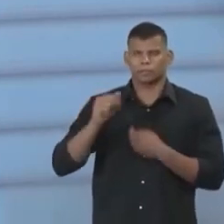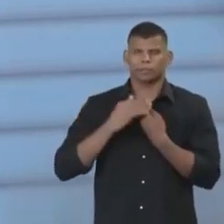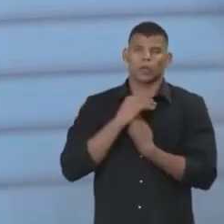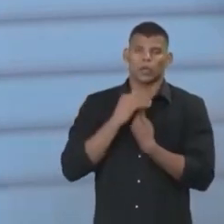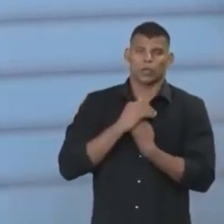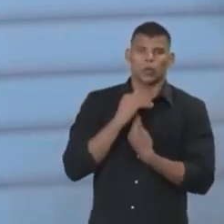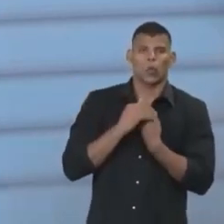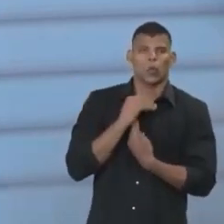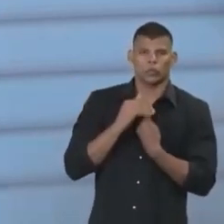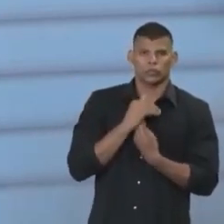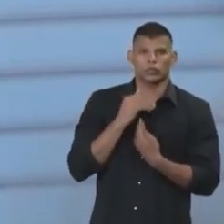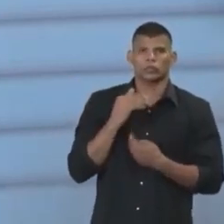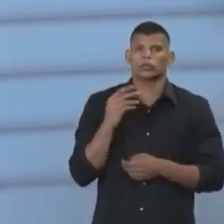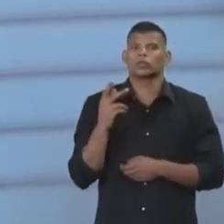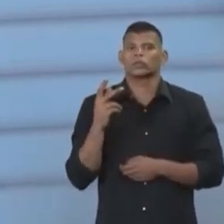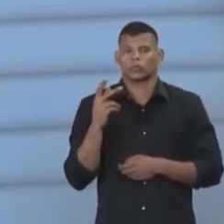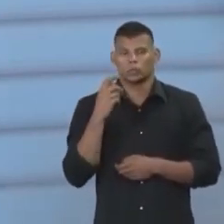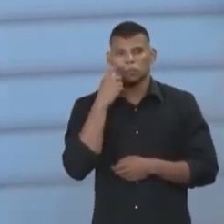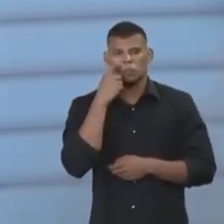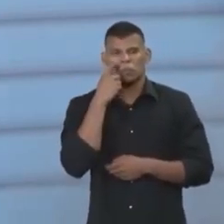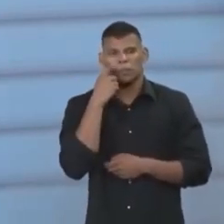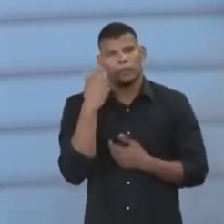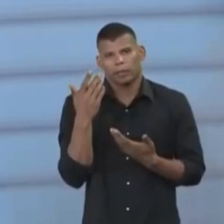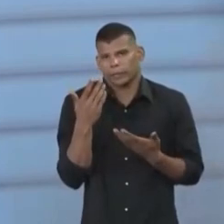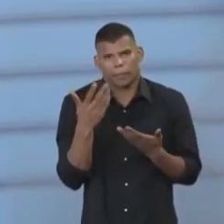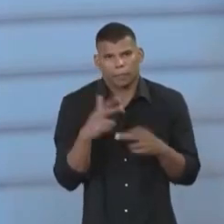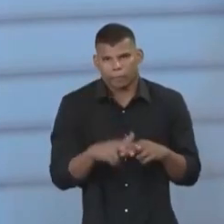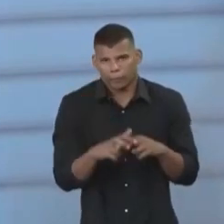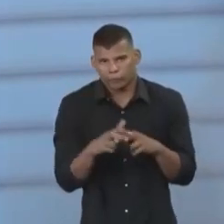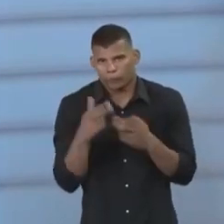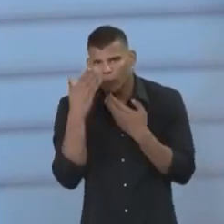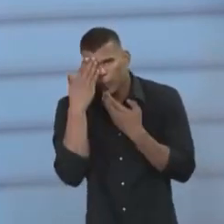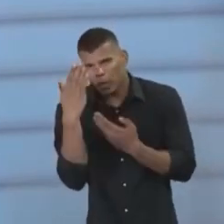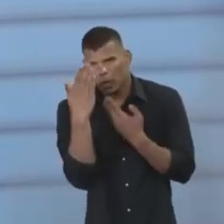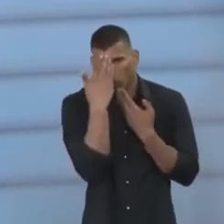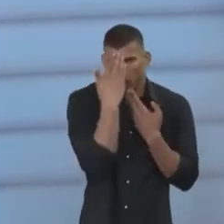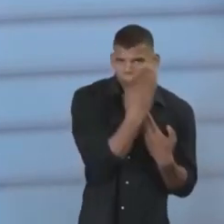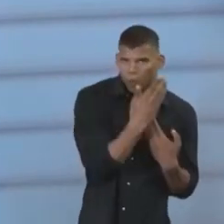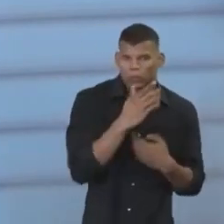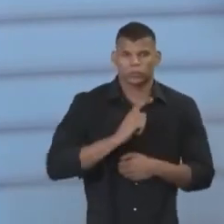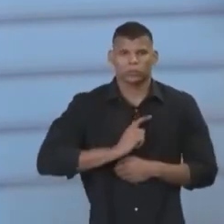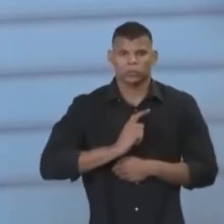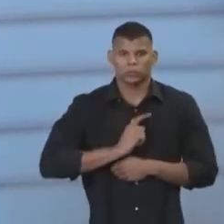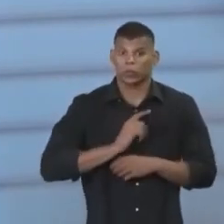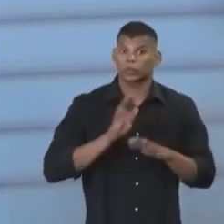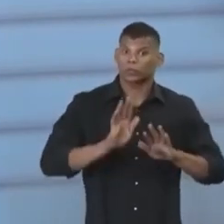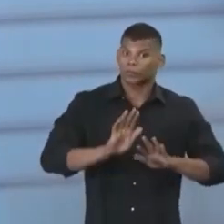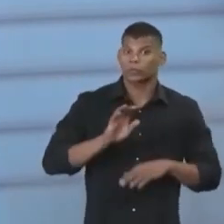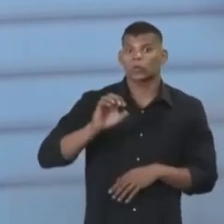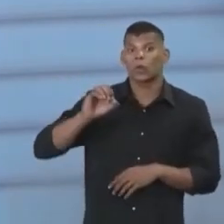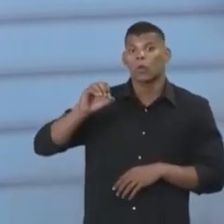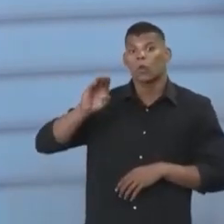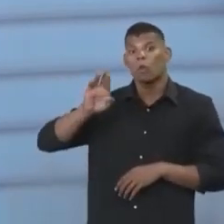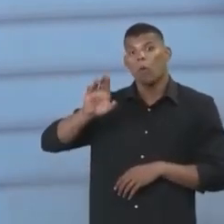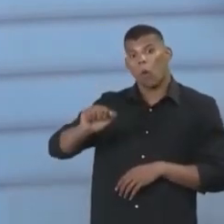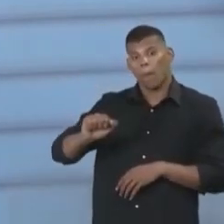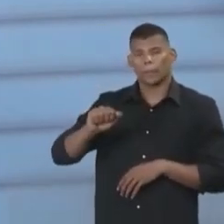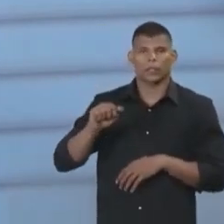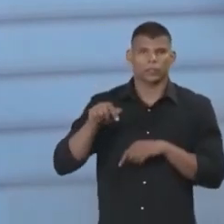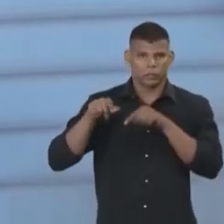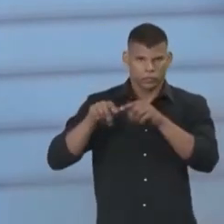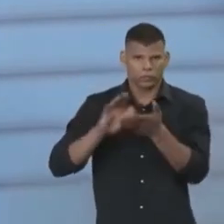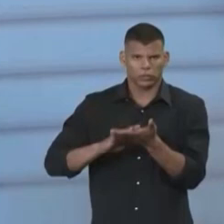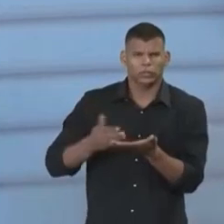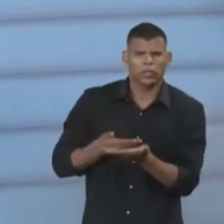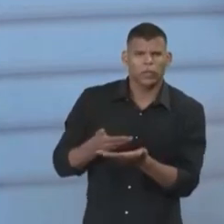juristas, os meus agradecimentos eternos. E essa obra, eu discuto. Na época,